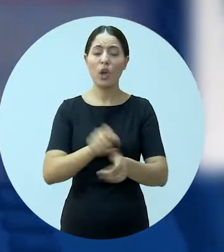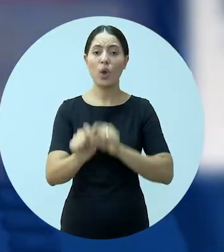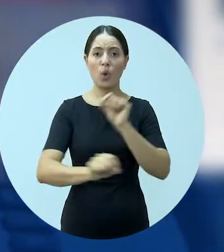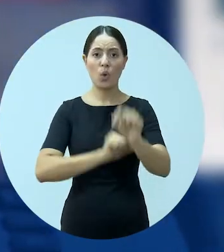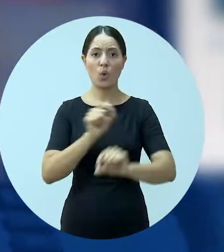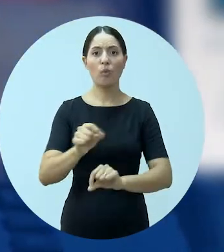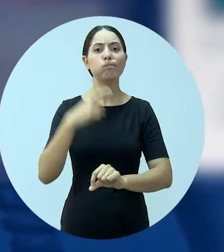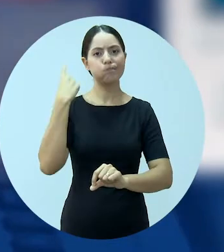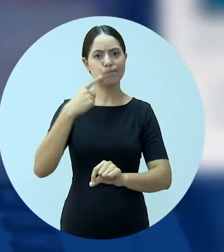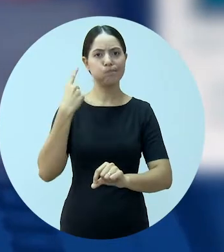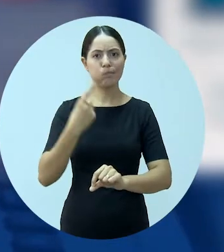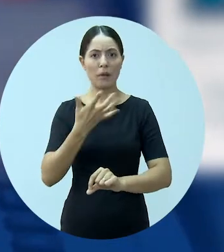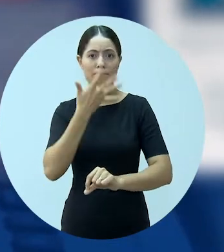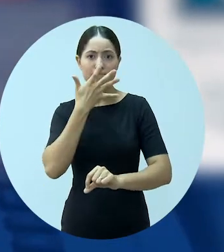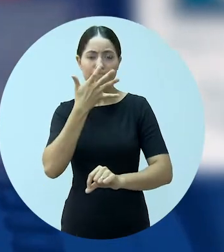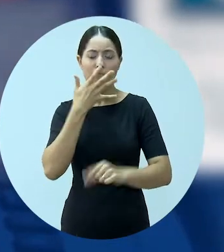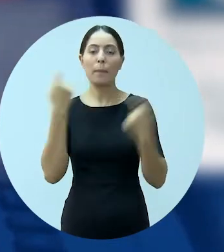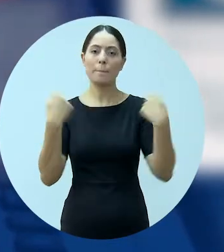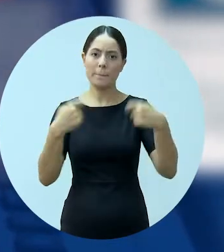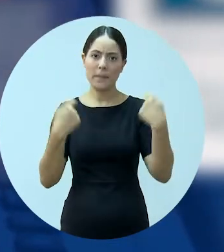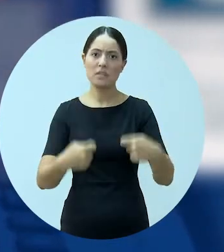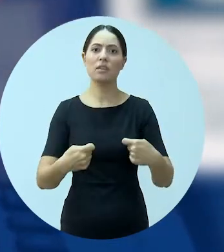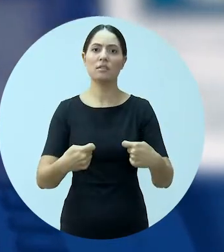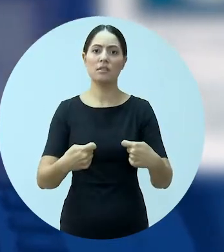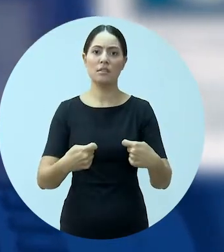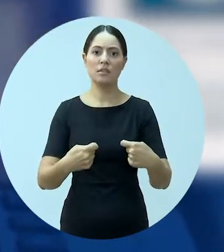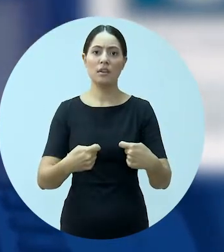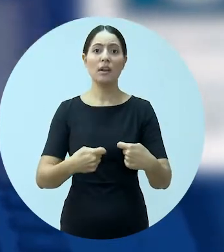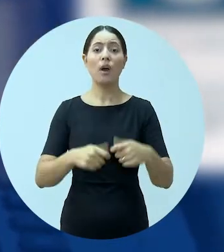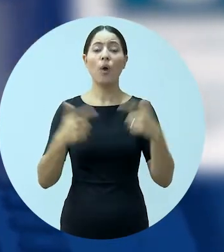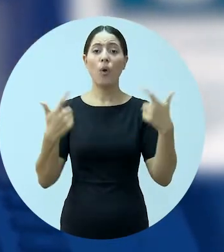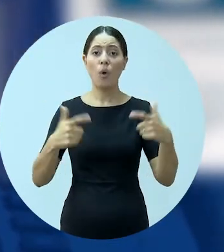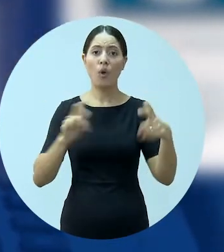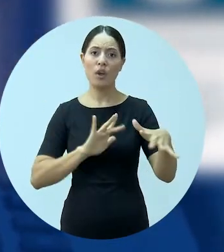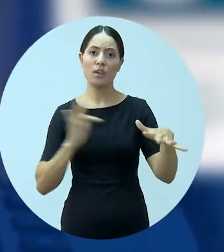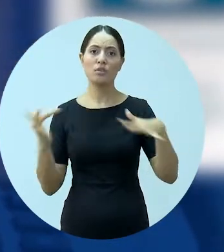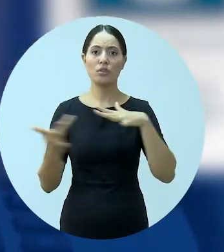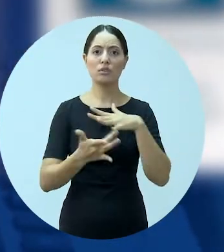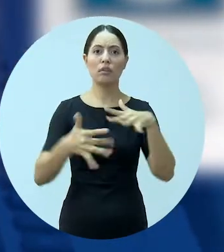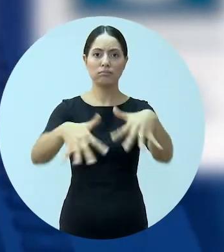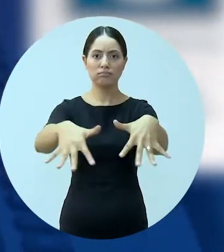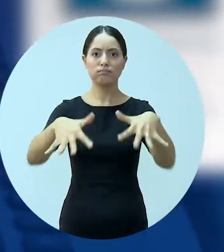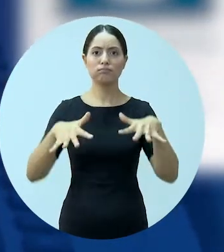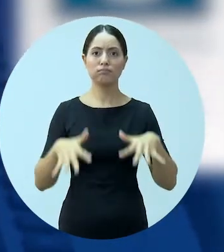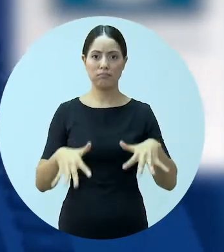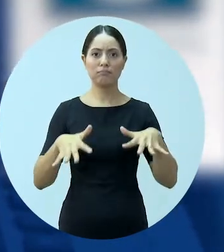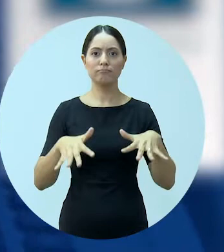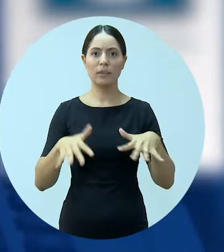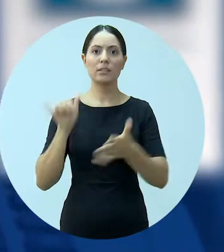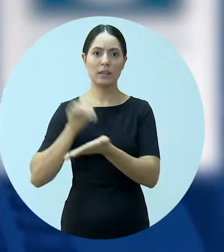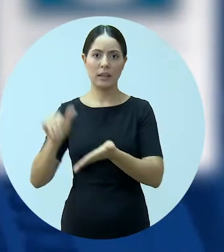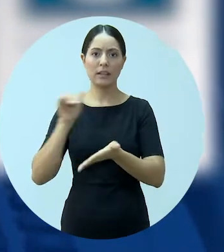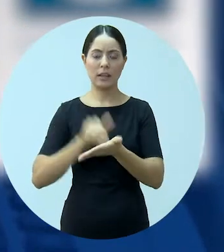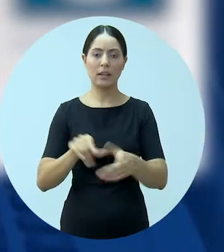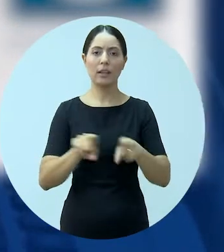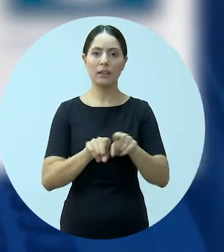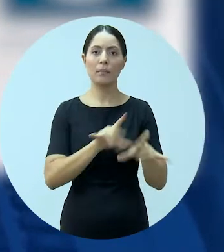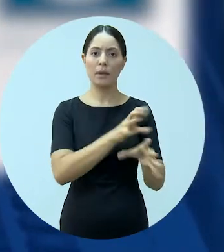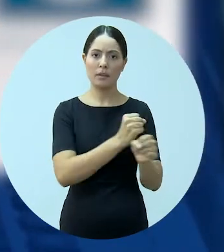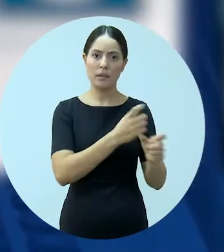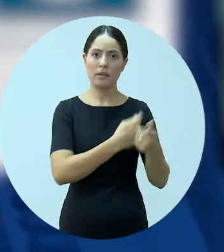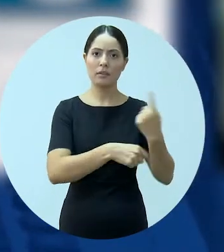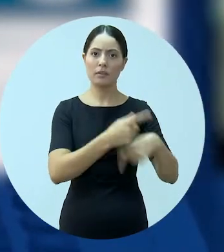e vamos exigir que a advocacia seja ouvida. Reforçamos nossos canais de atendimento não presenciais na